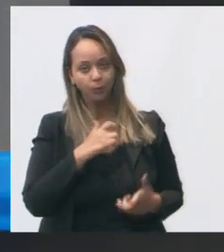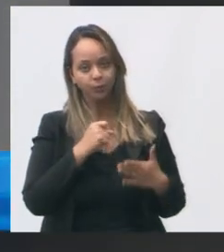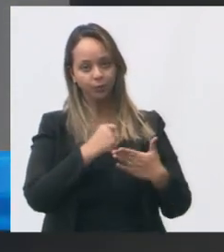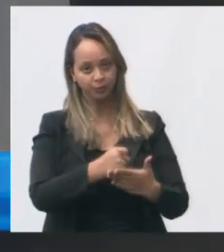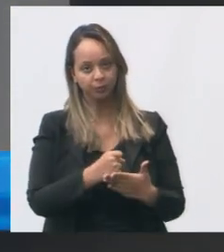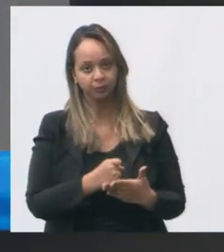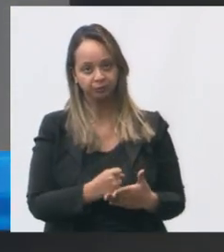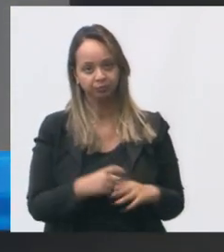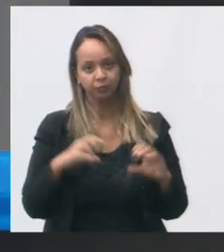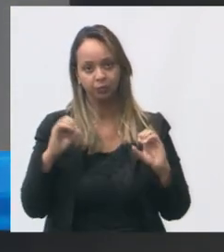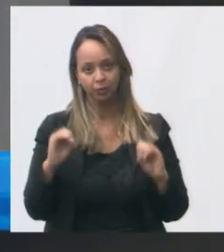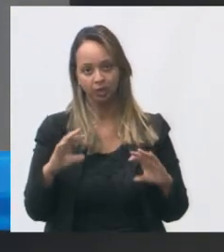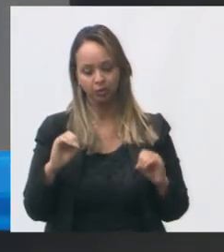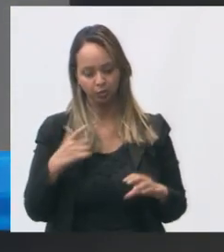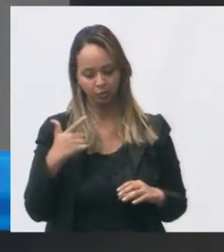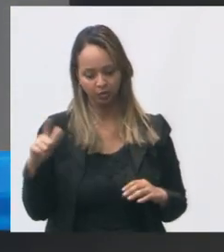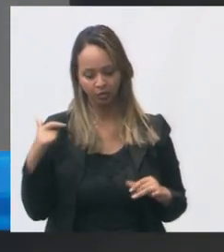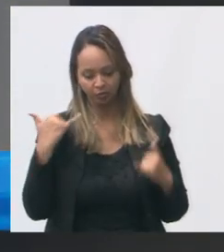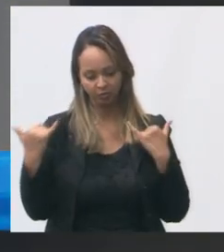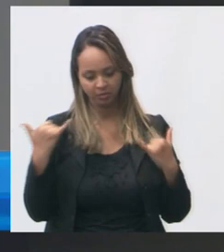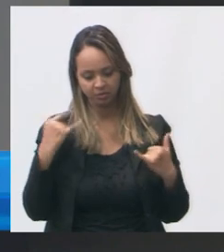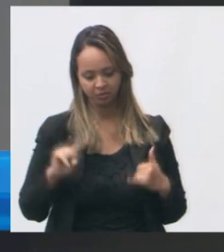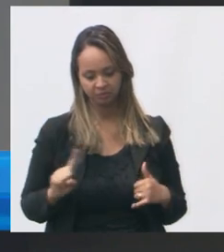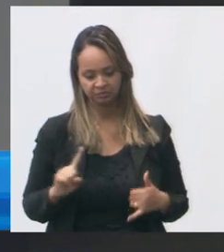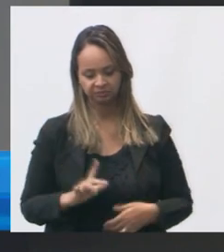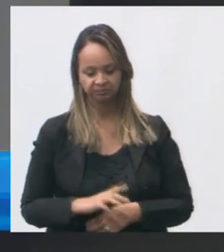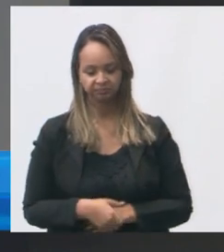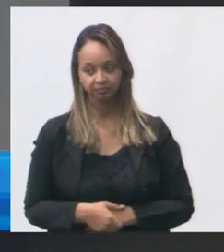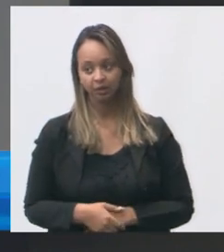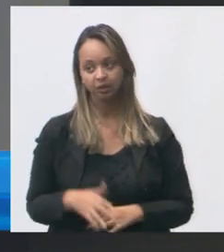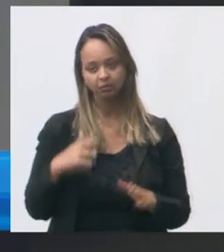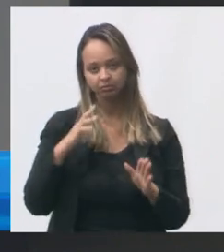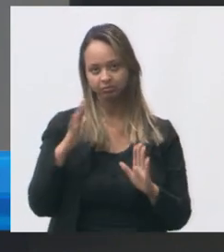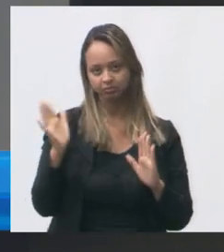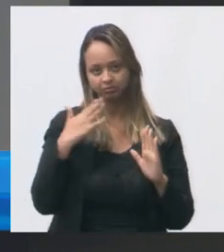educação não tem informação não está passando não